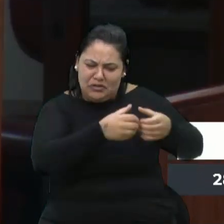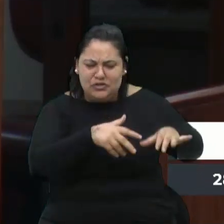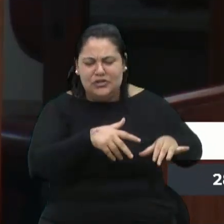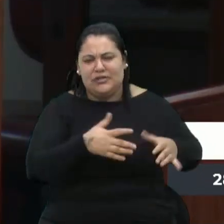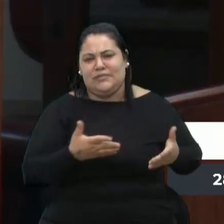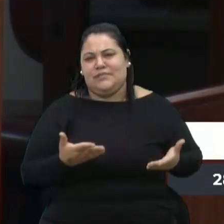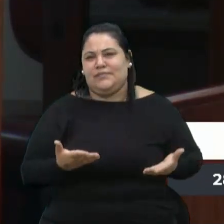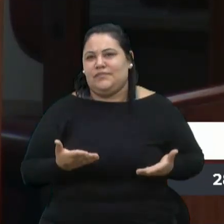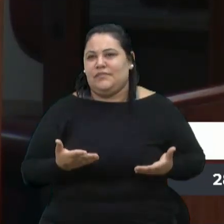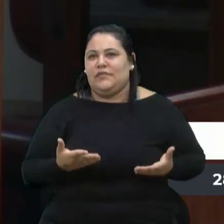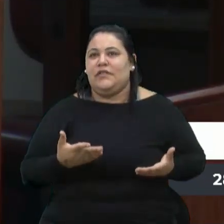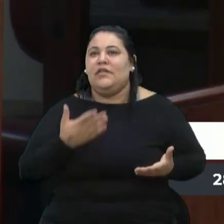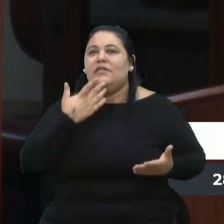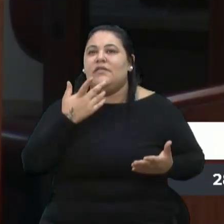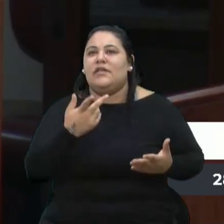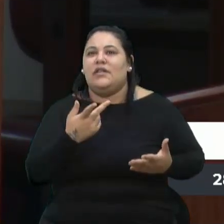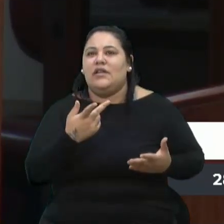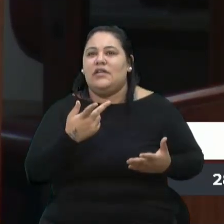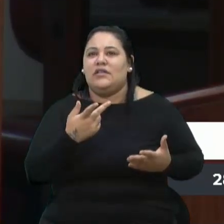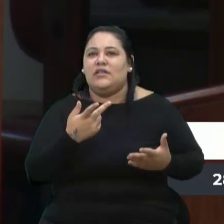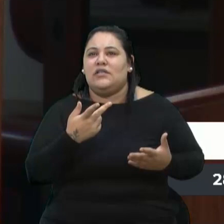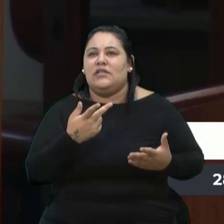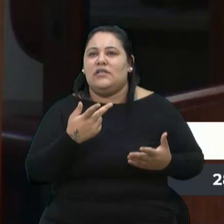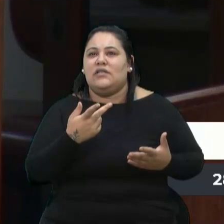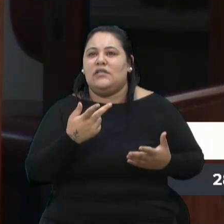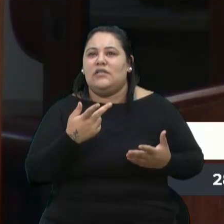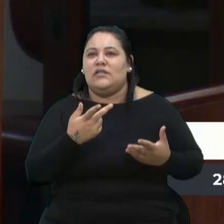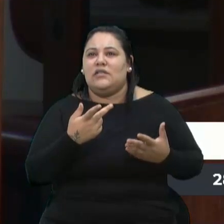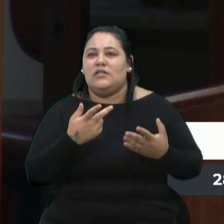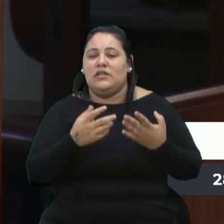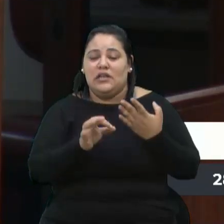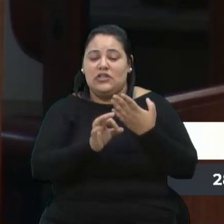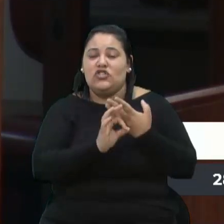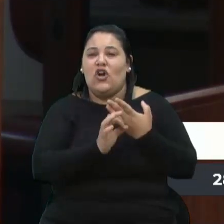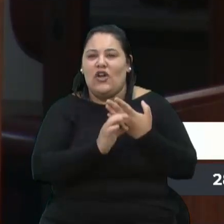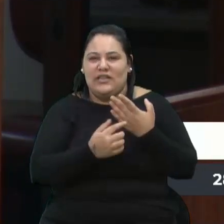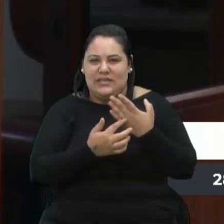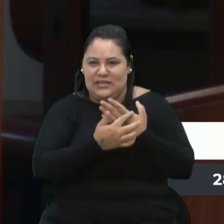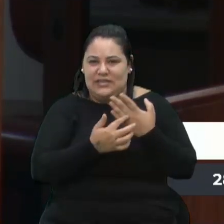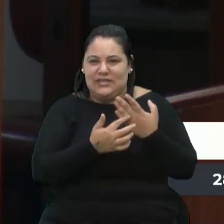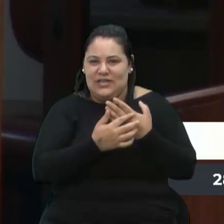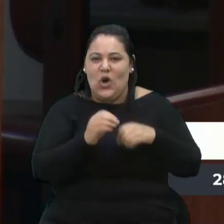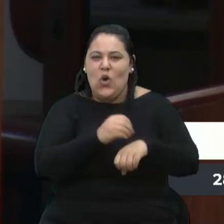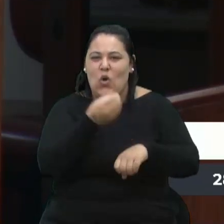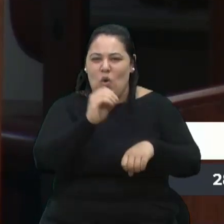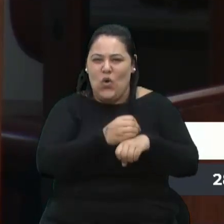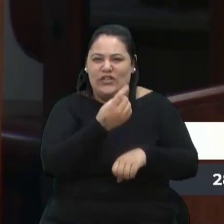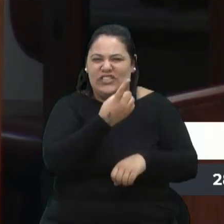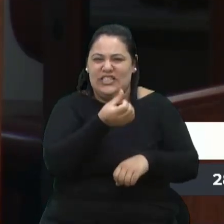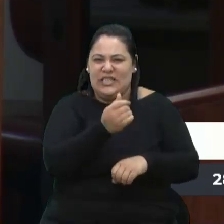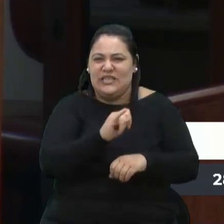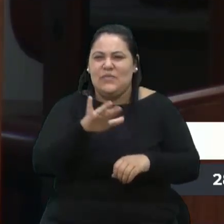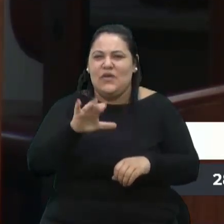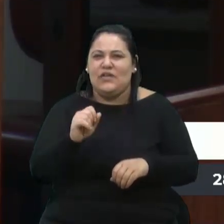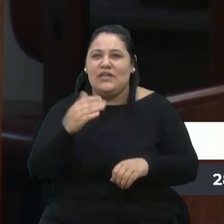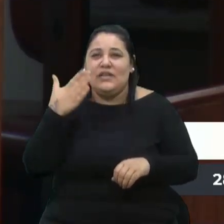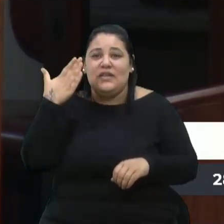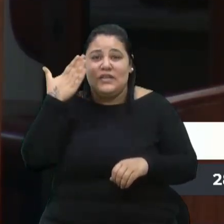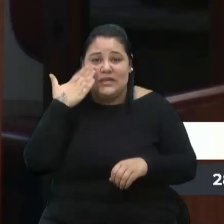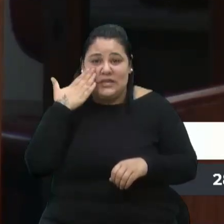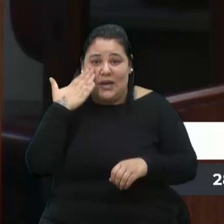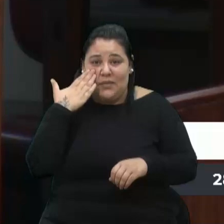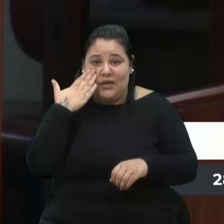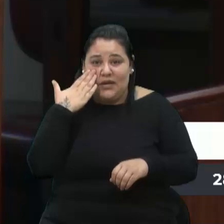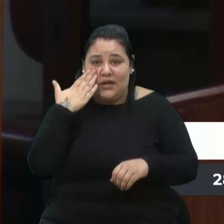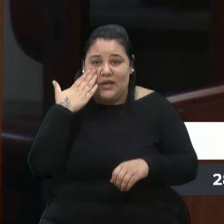falar das joias aqui, as joias de 16 milhões, diz ele. Sabe com quantos contêiner o descondenado